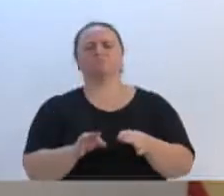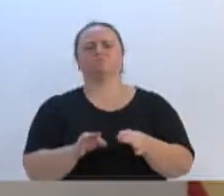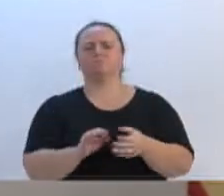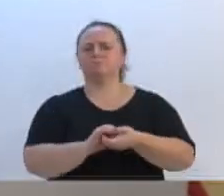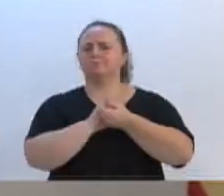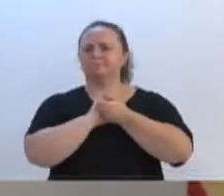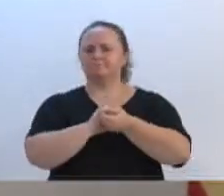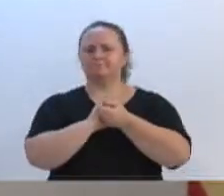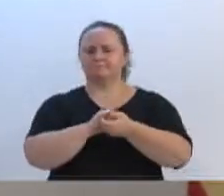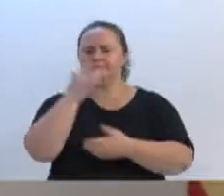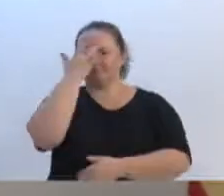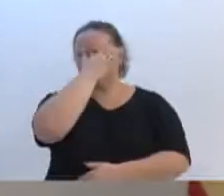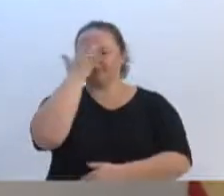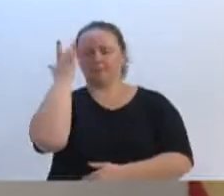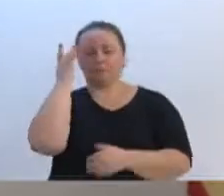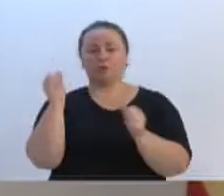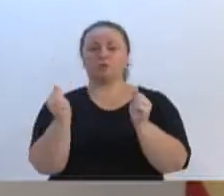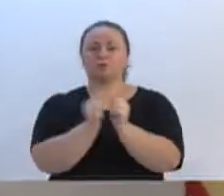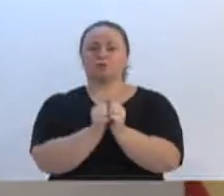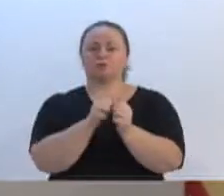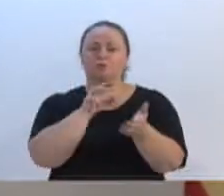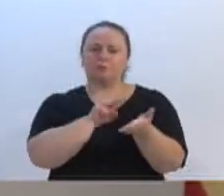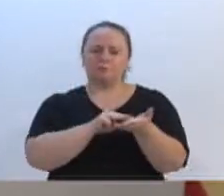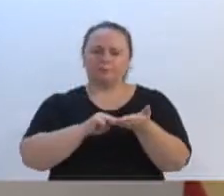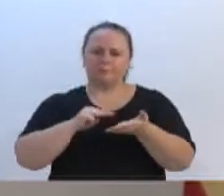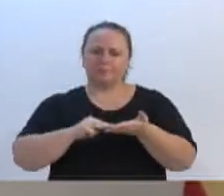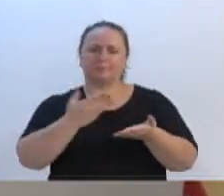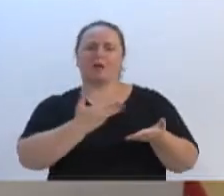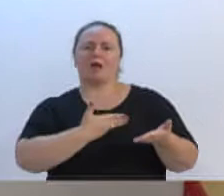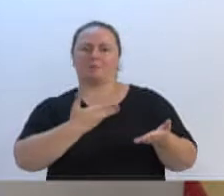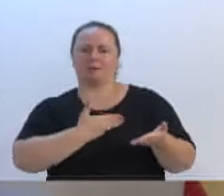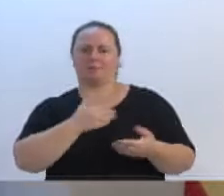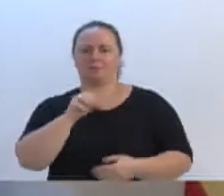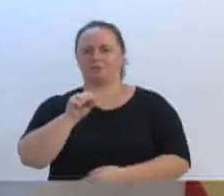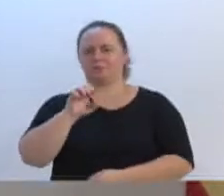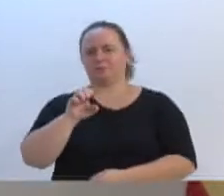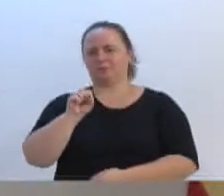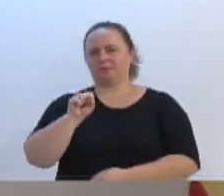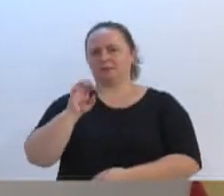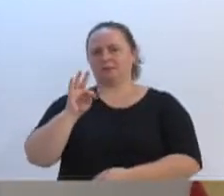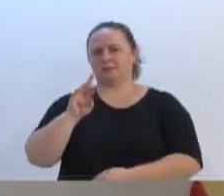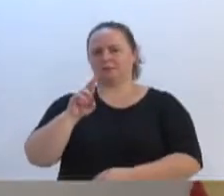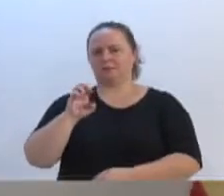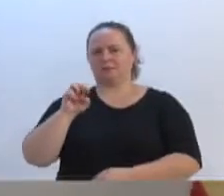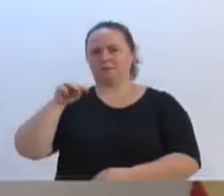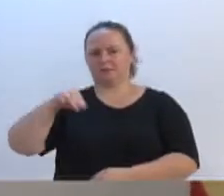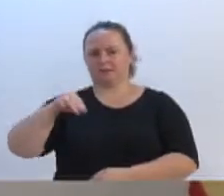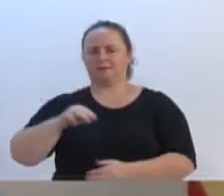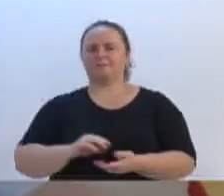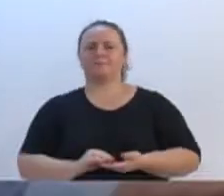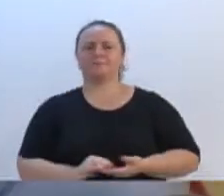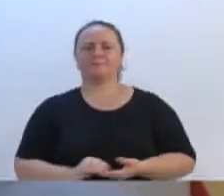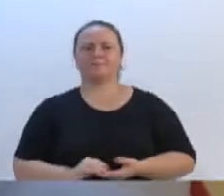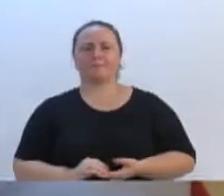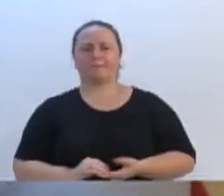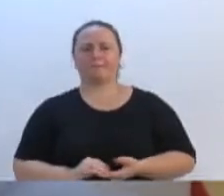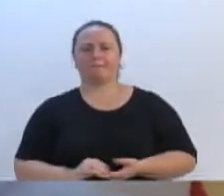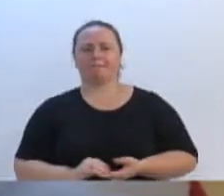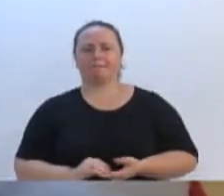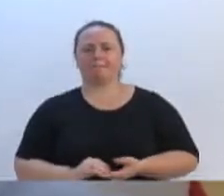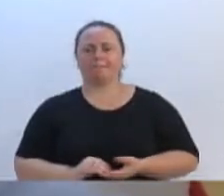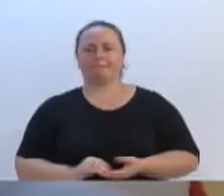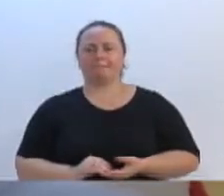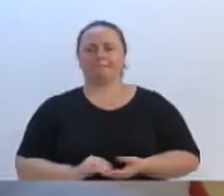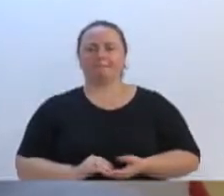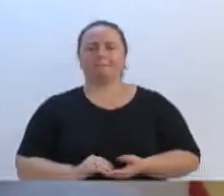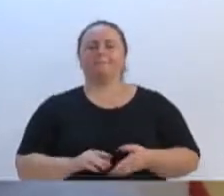envolvidos nessa grande campanha, Ação Beneficiente, Amigos do Sextrem. Ali, gostaria de mostrar essa próxima foto. Também tive a oportunidade